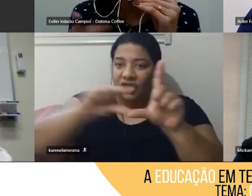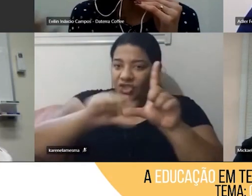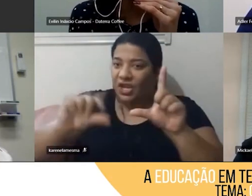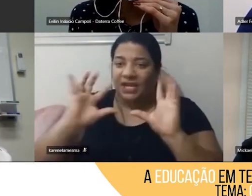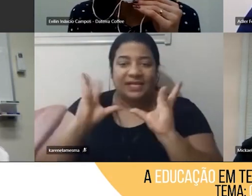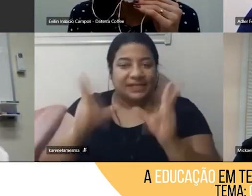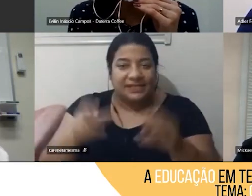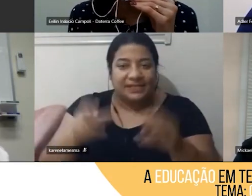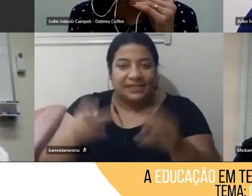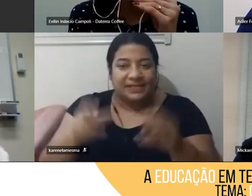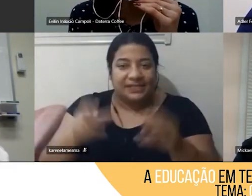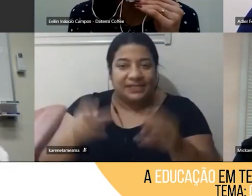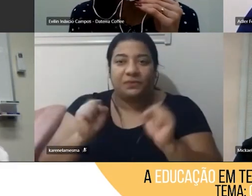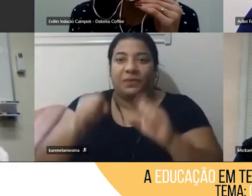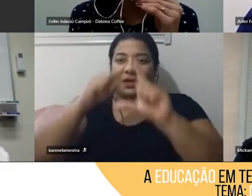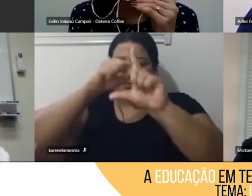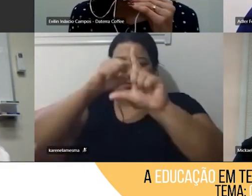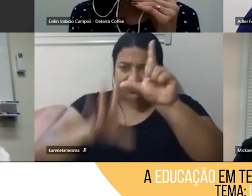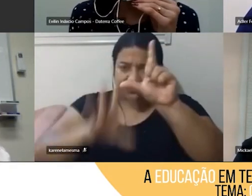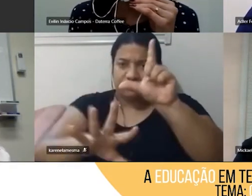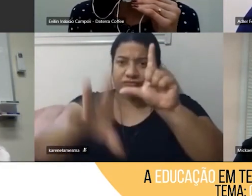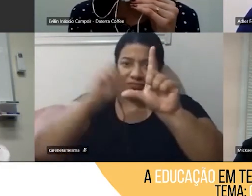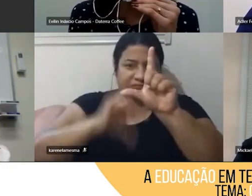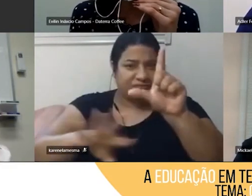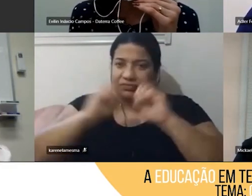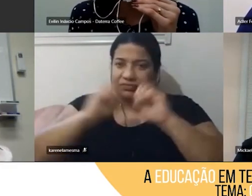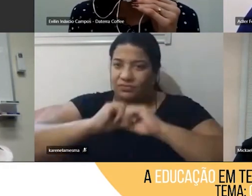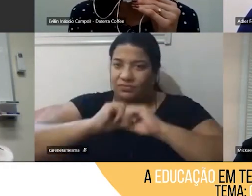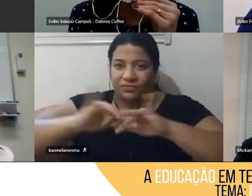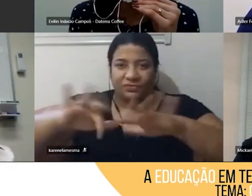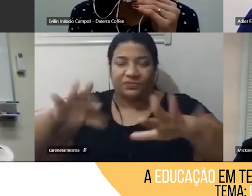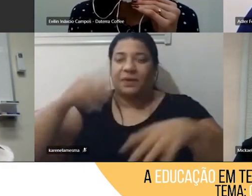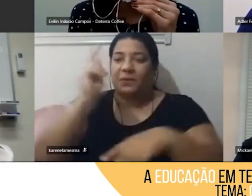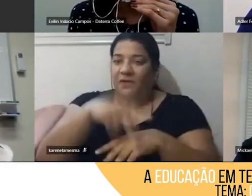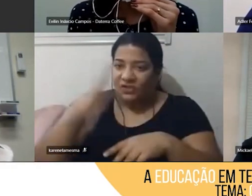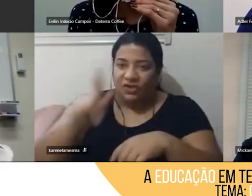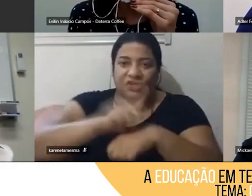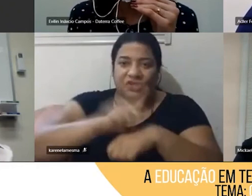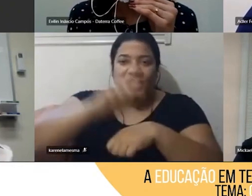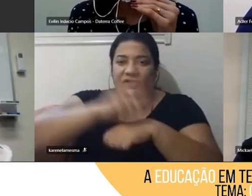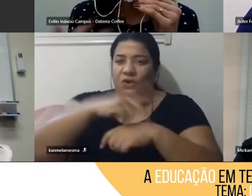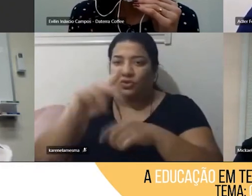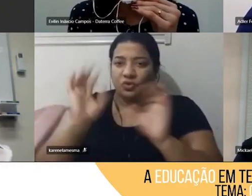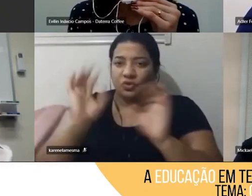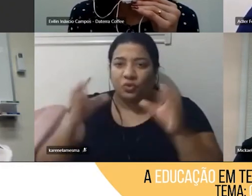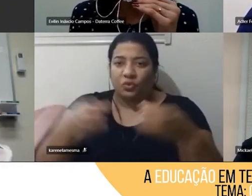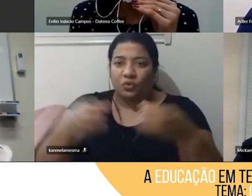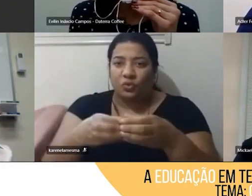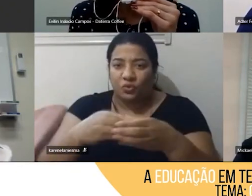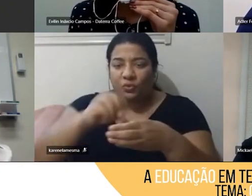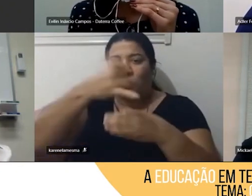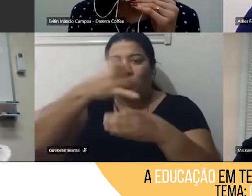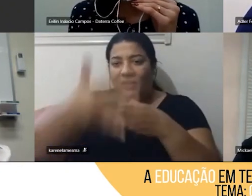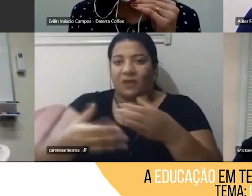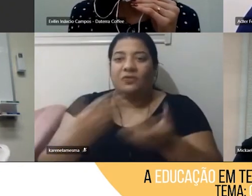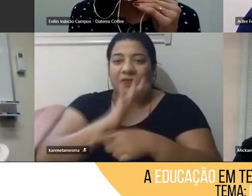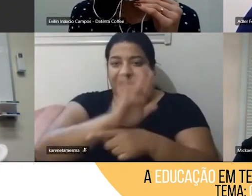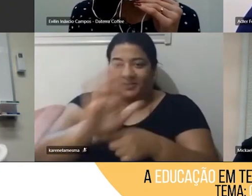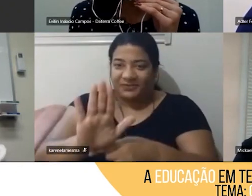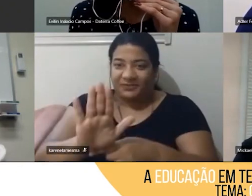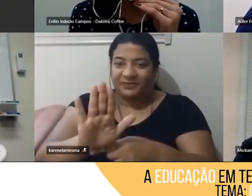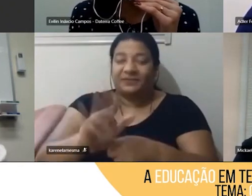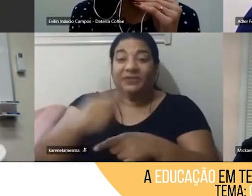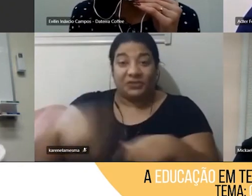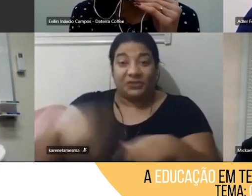vocês possam compartilhar com os professores, gestores, enfim, quem fizer parte da sua rede com quem esse conteúdo pode vir contribuir. Mais uma vez,